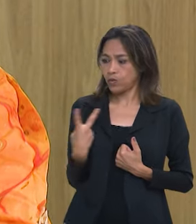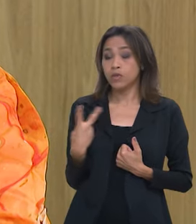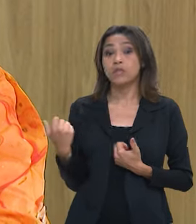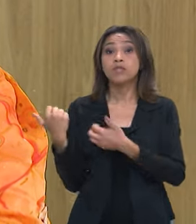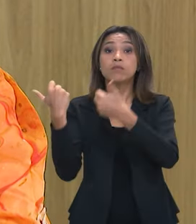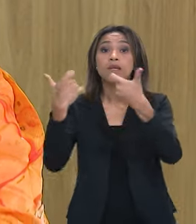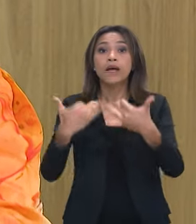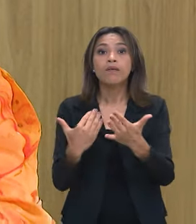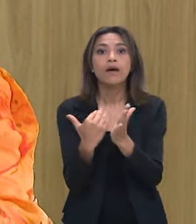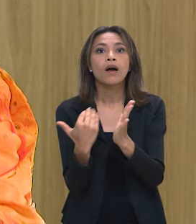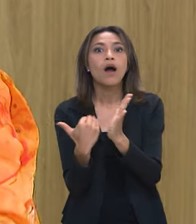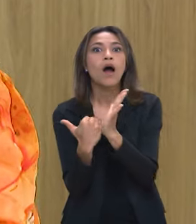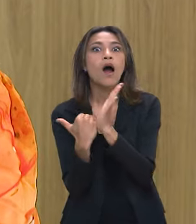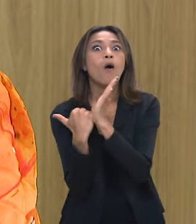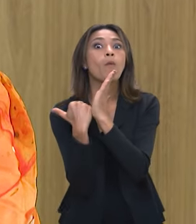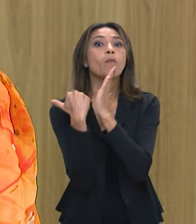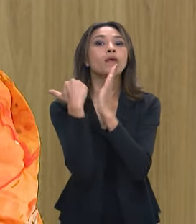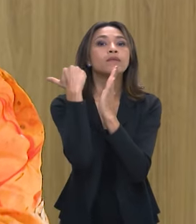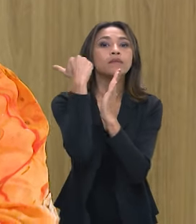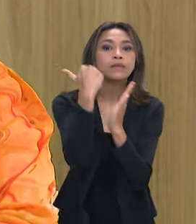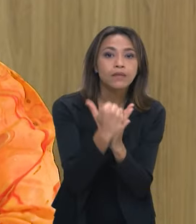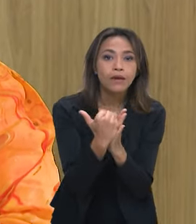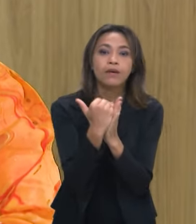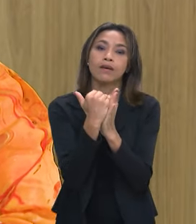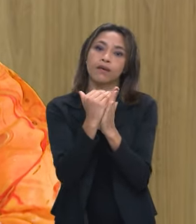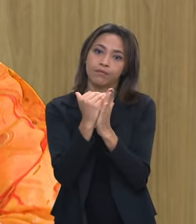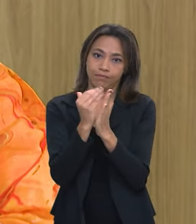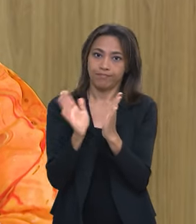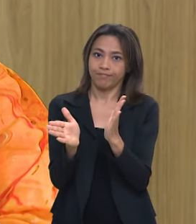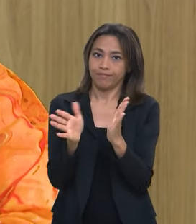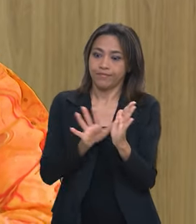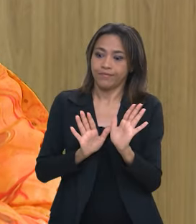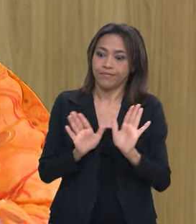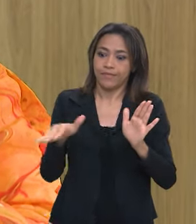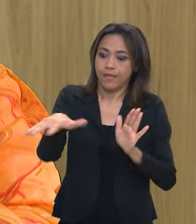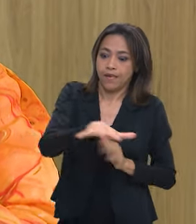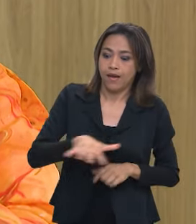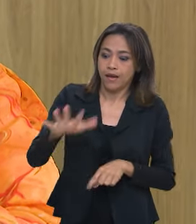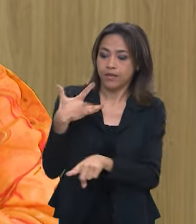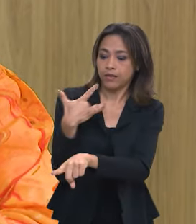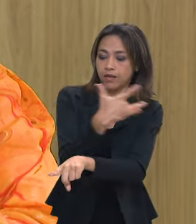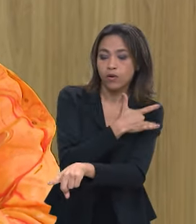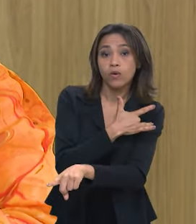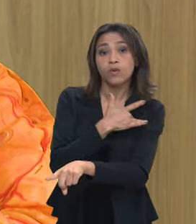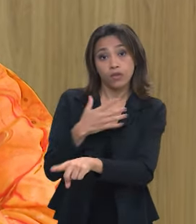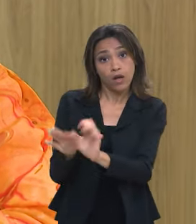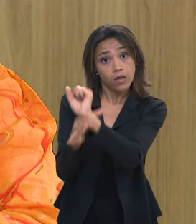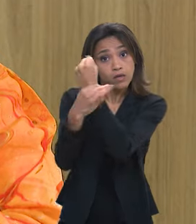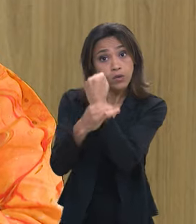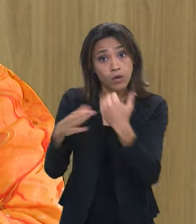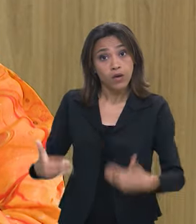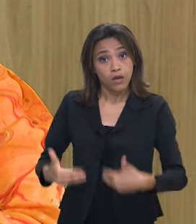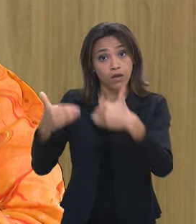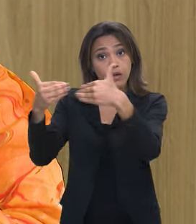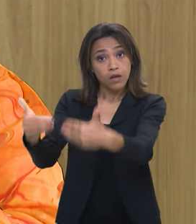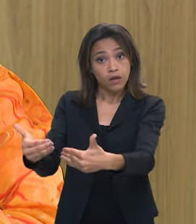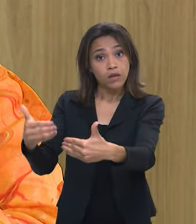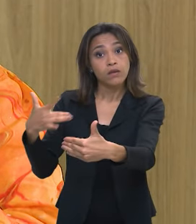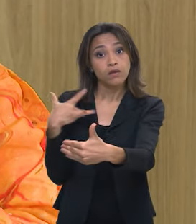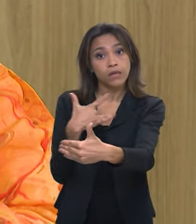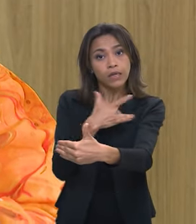falava de um progressivo aumento para garantir que o SUS tenha a qualidade a